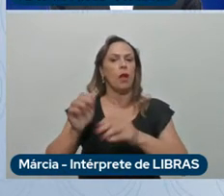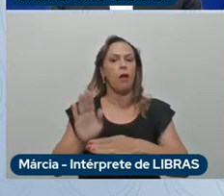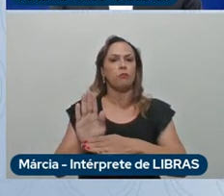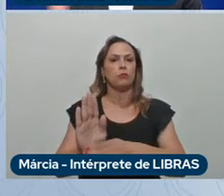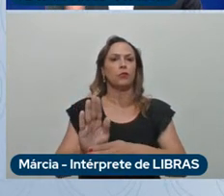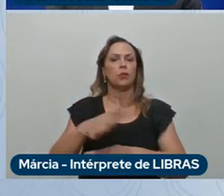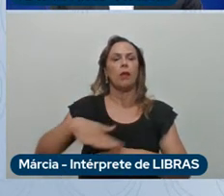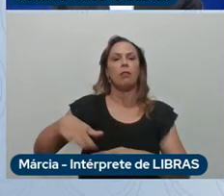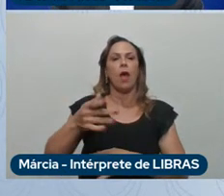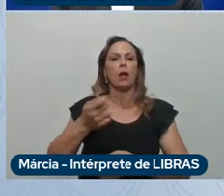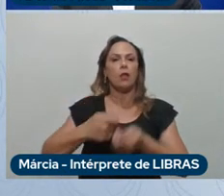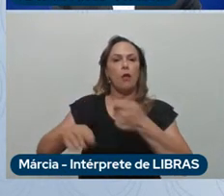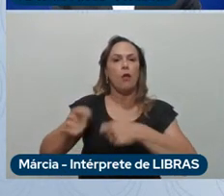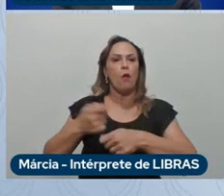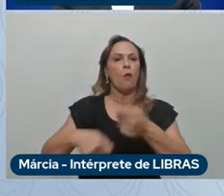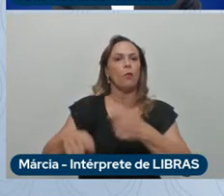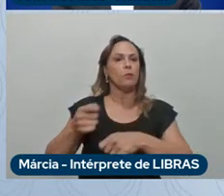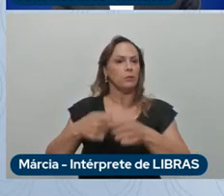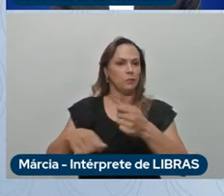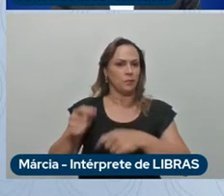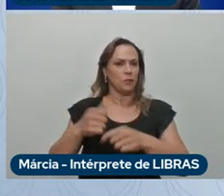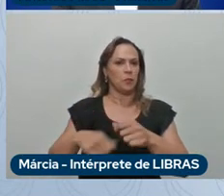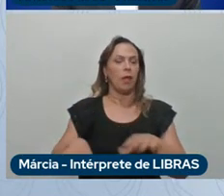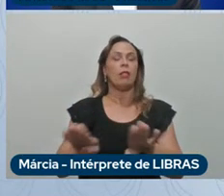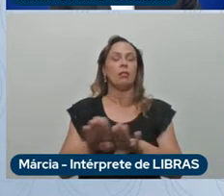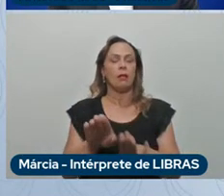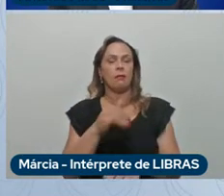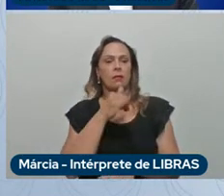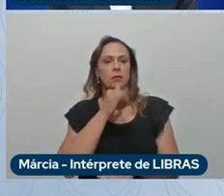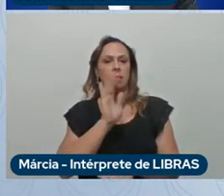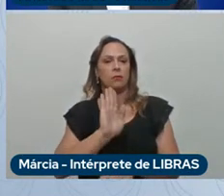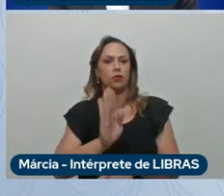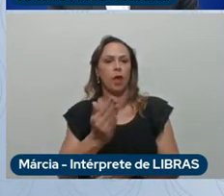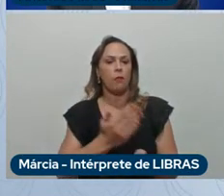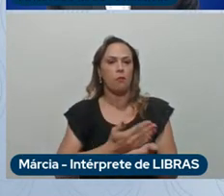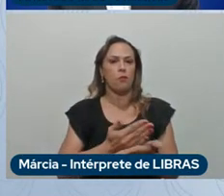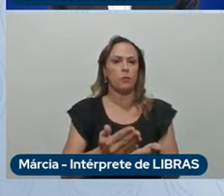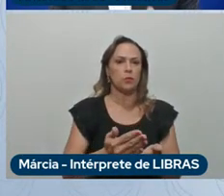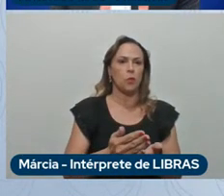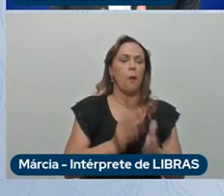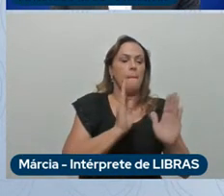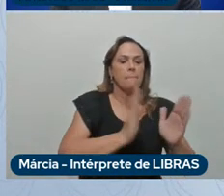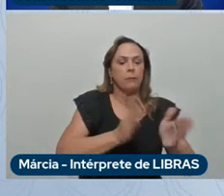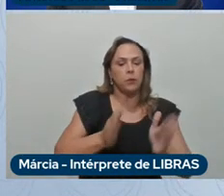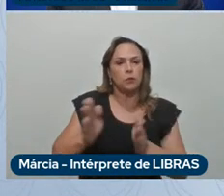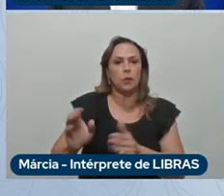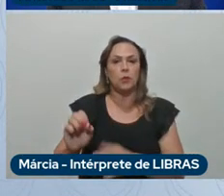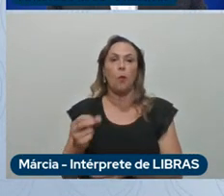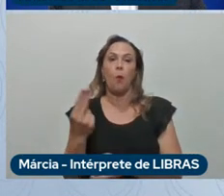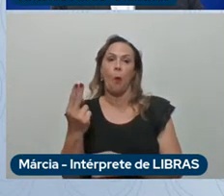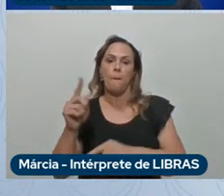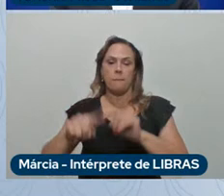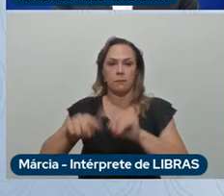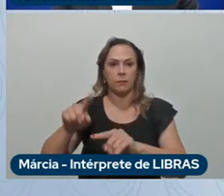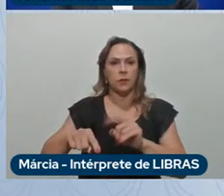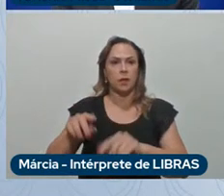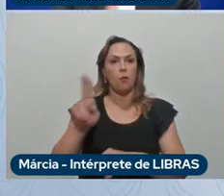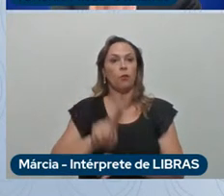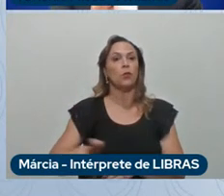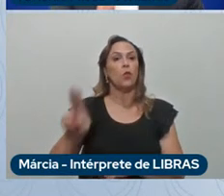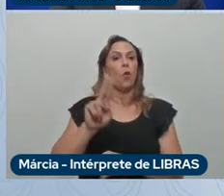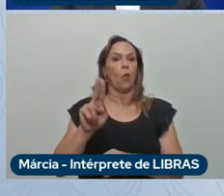nós temos exemplos implementados seja de processo seja de produto que usam realidade virtual